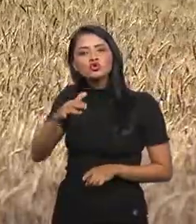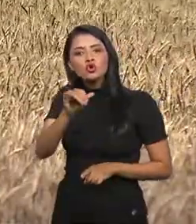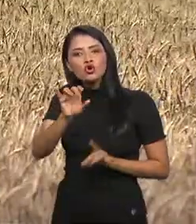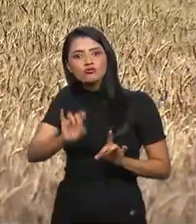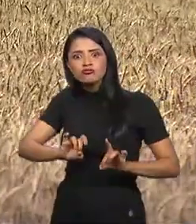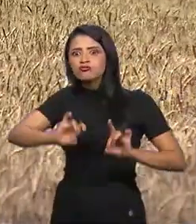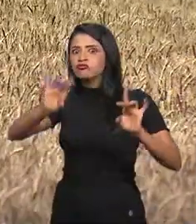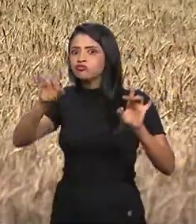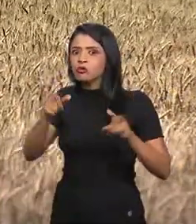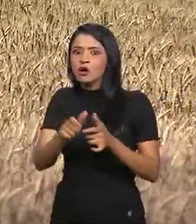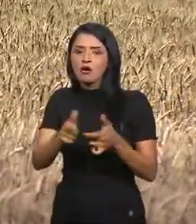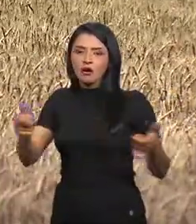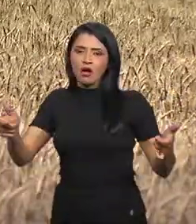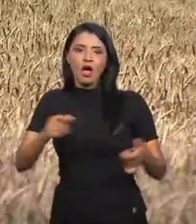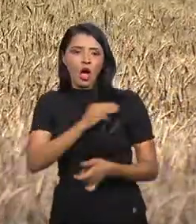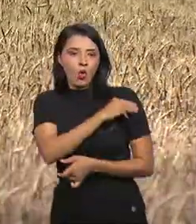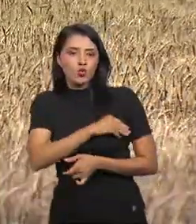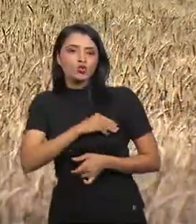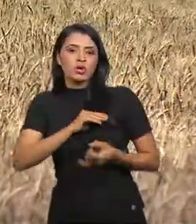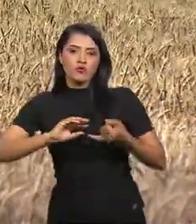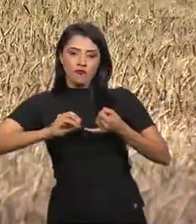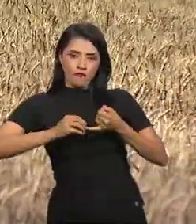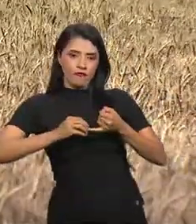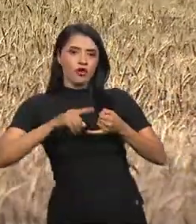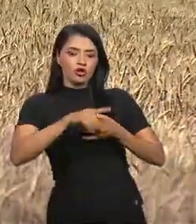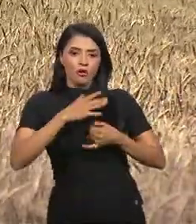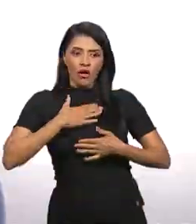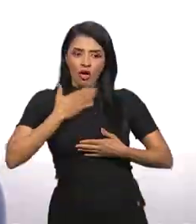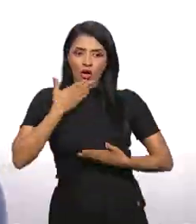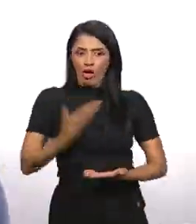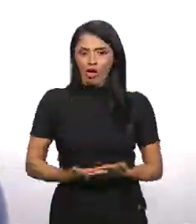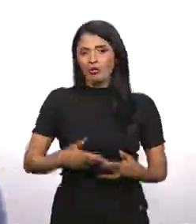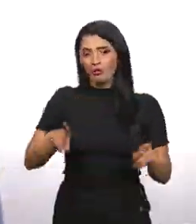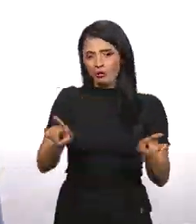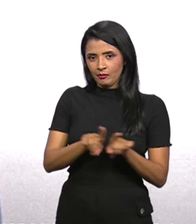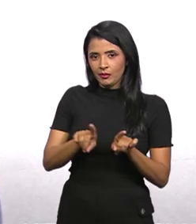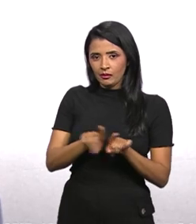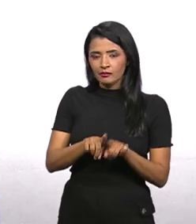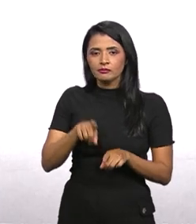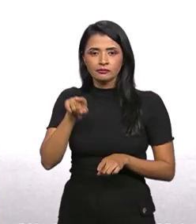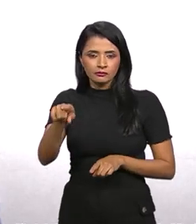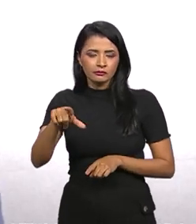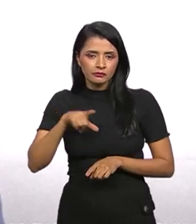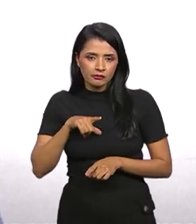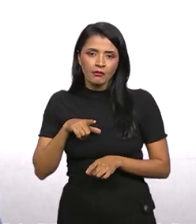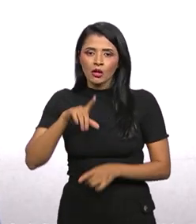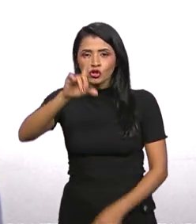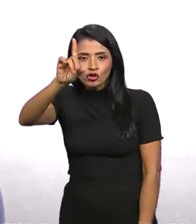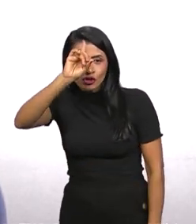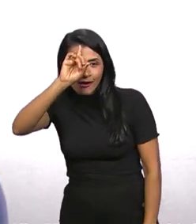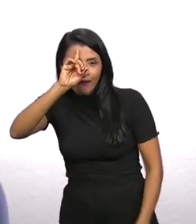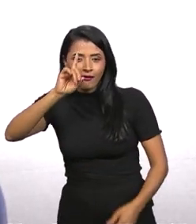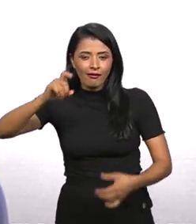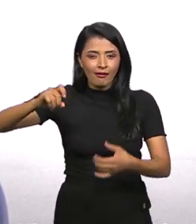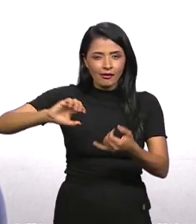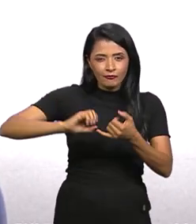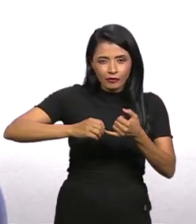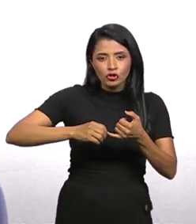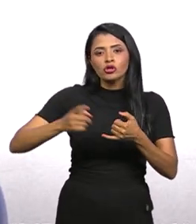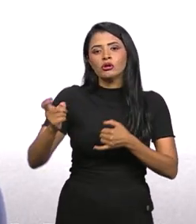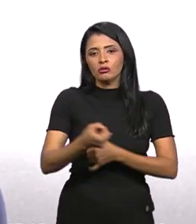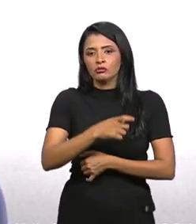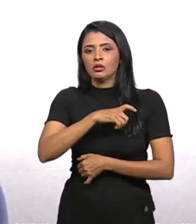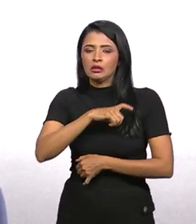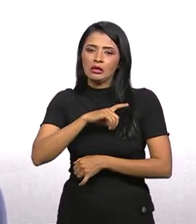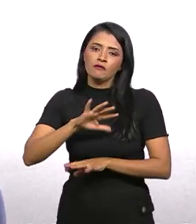destacam. E o algodão e o feijão já surpreendem. Em que pese a perda diária de feijão, nós tivemos uma